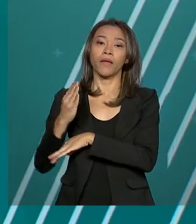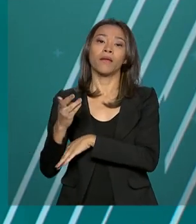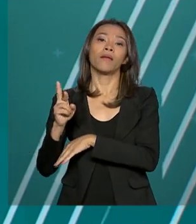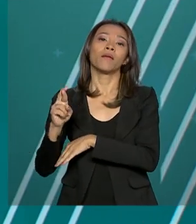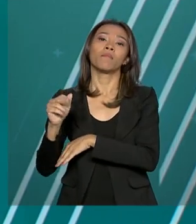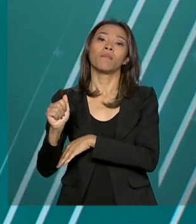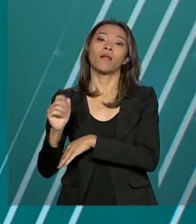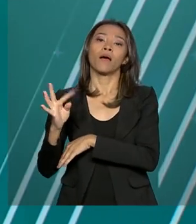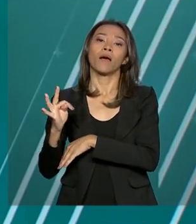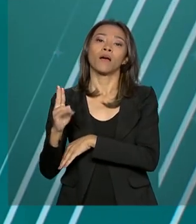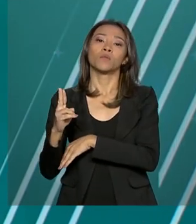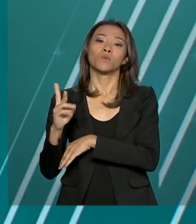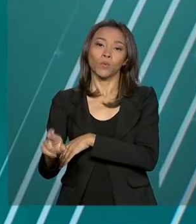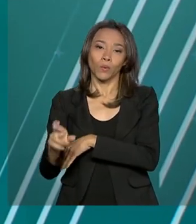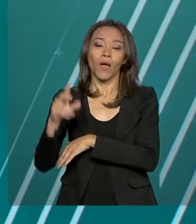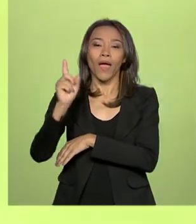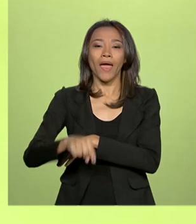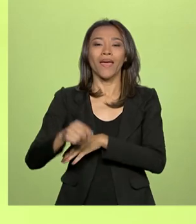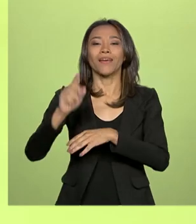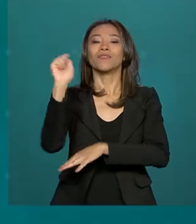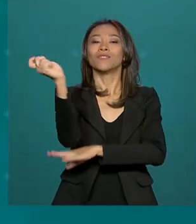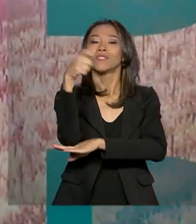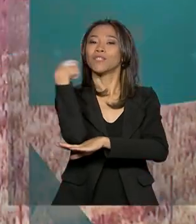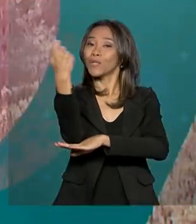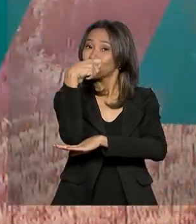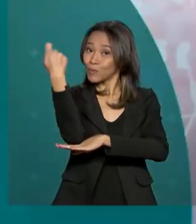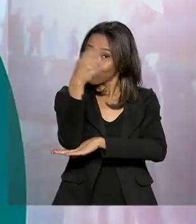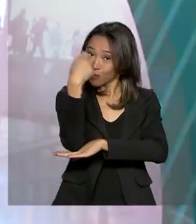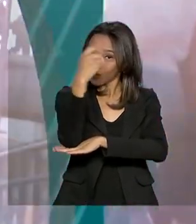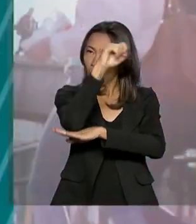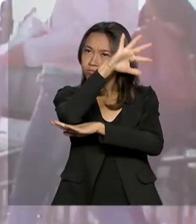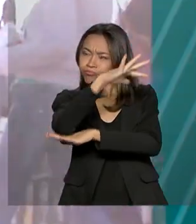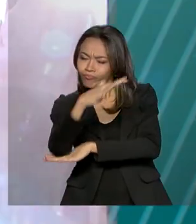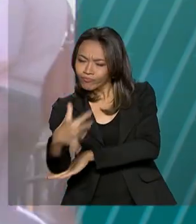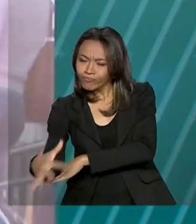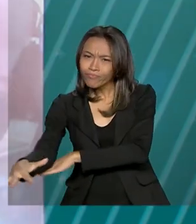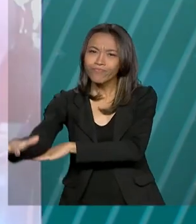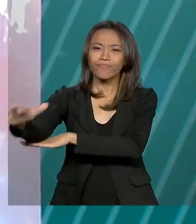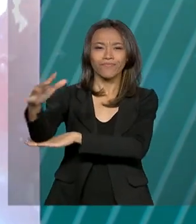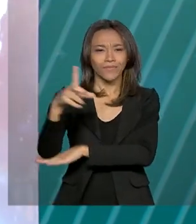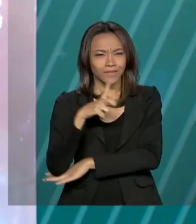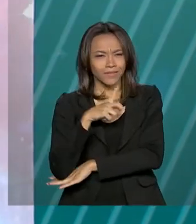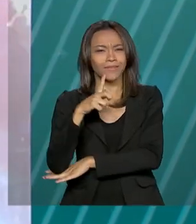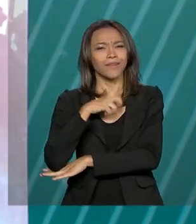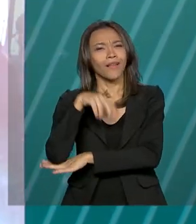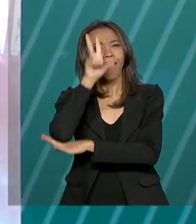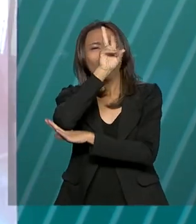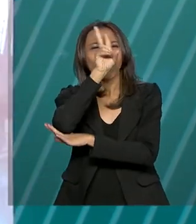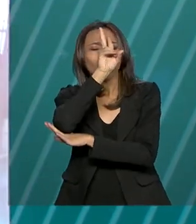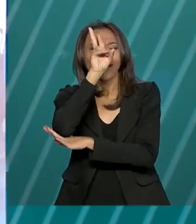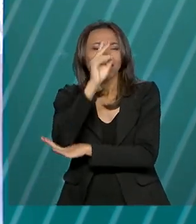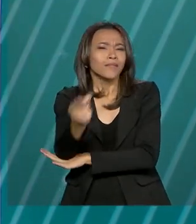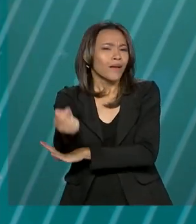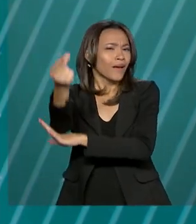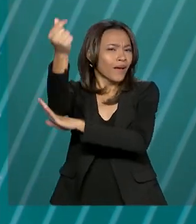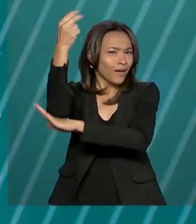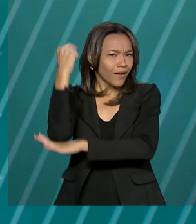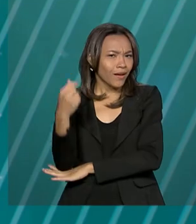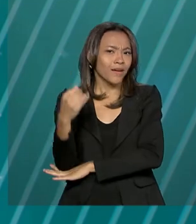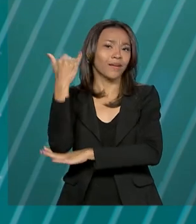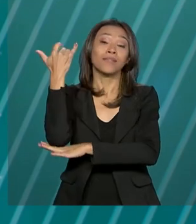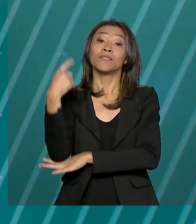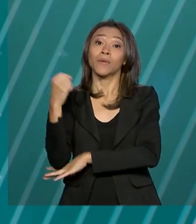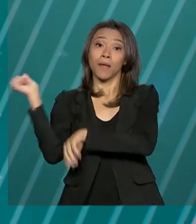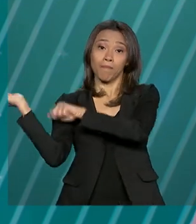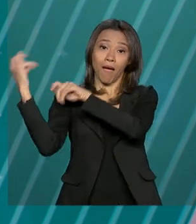do governo. É a Serra Gaúcha, no Rio Grande do Sul. A região ainda conserva lembranças da chegada dos imigrantes